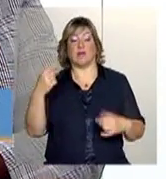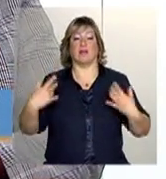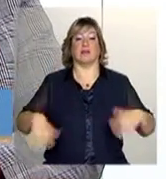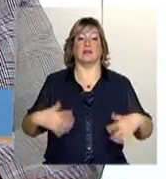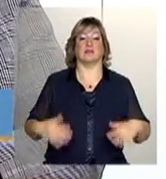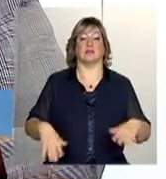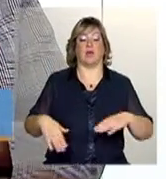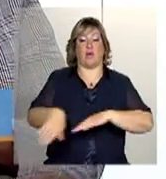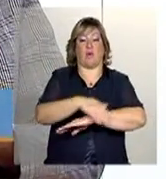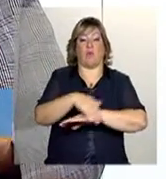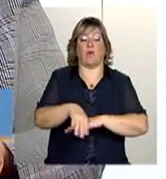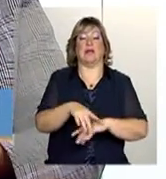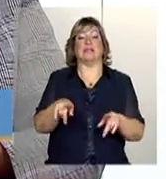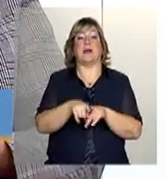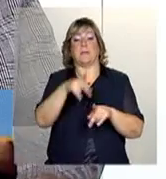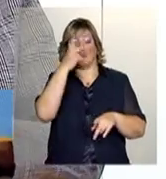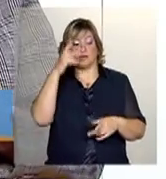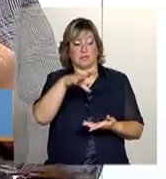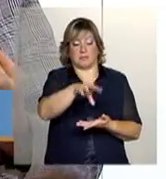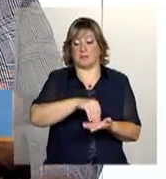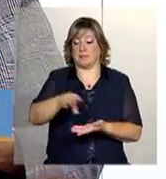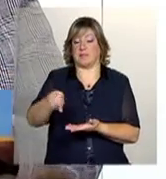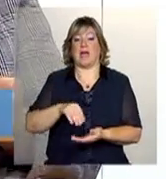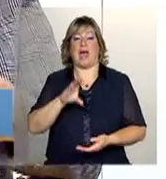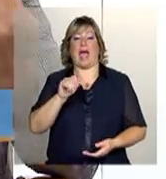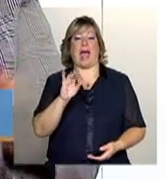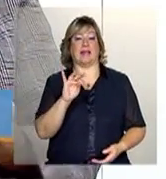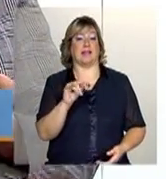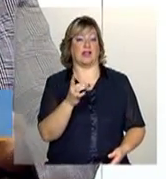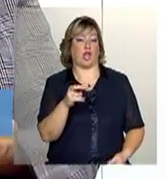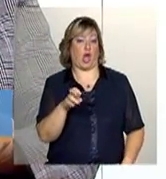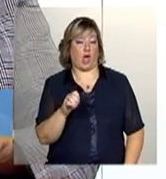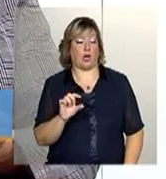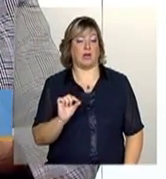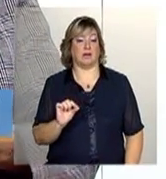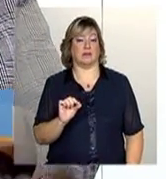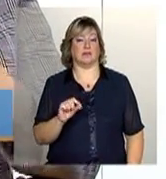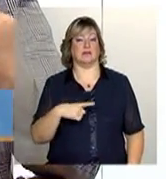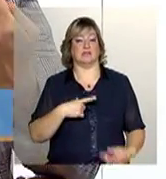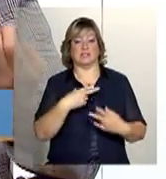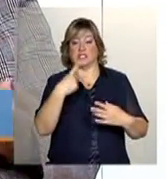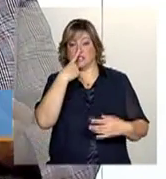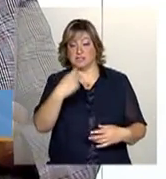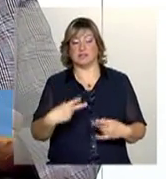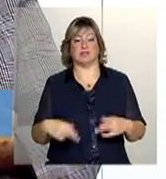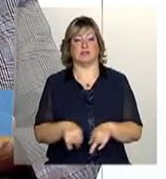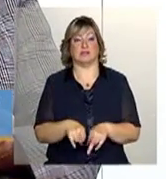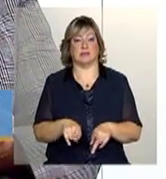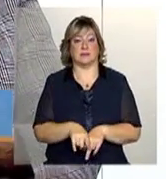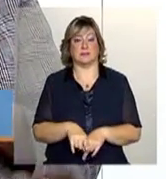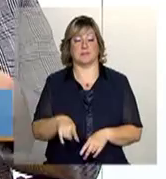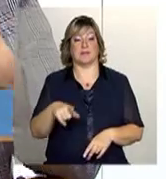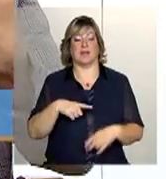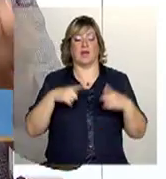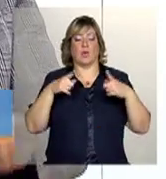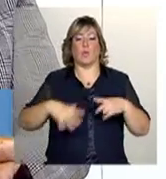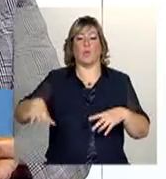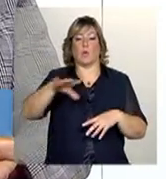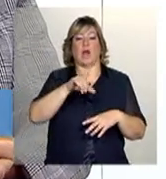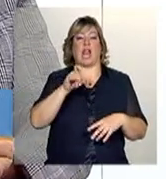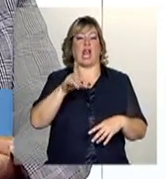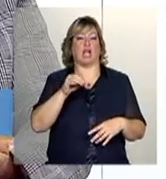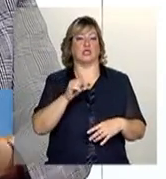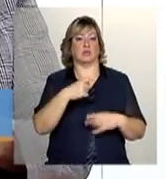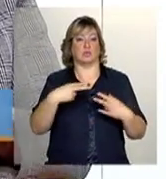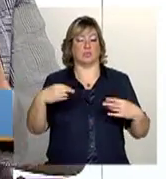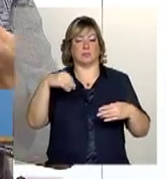catadores de material reciclável muitas vezes também, principalmente agora com a lei dos resíduos sólidos, né? Que está extinguindo os lixões, com isso eles ficam